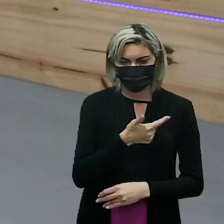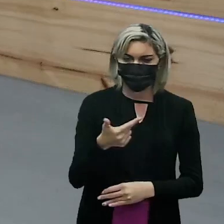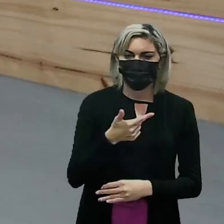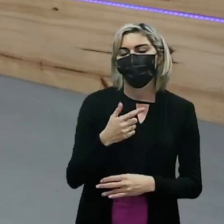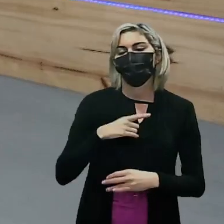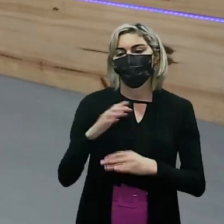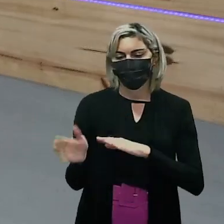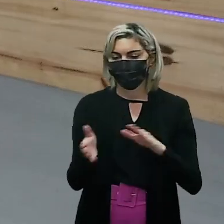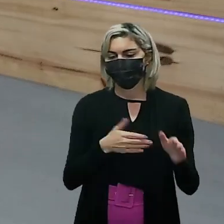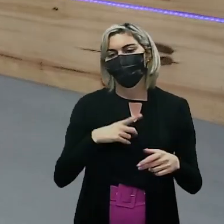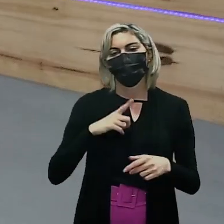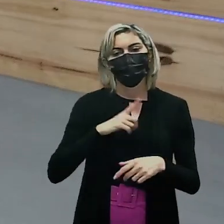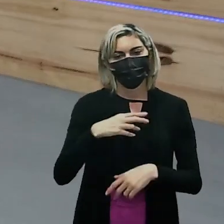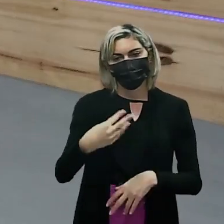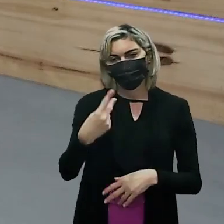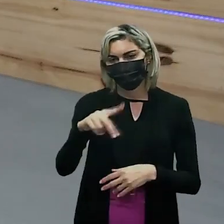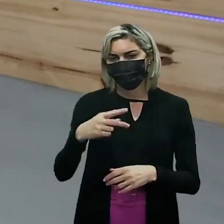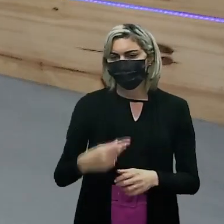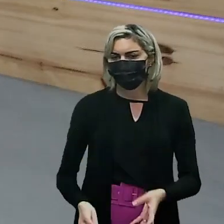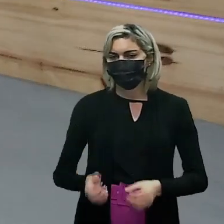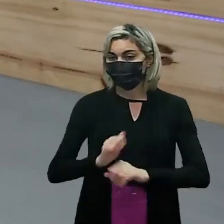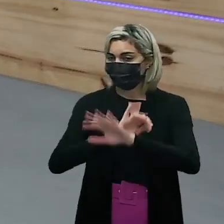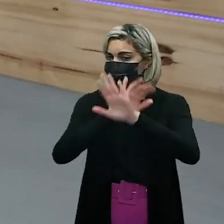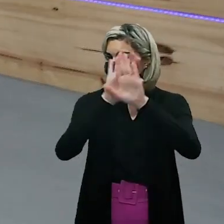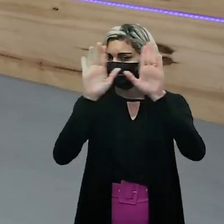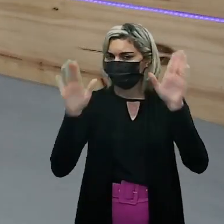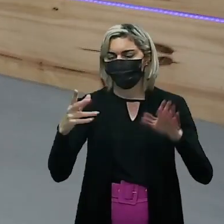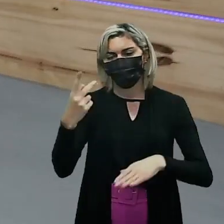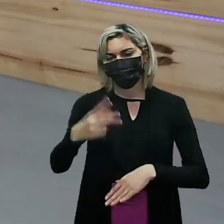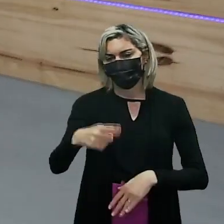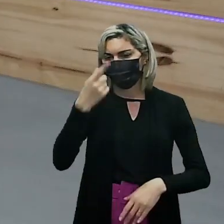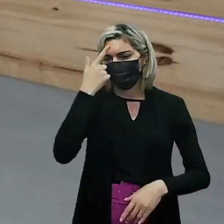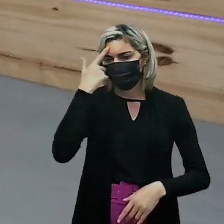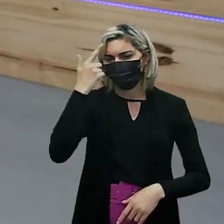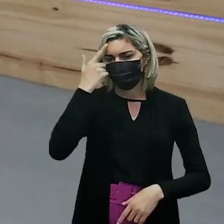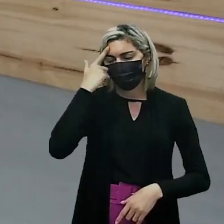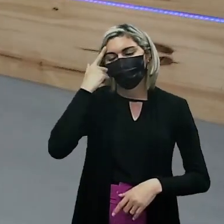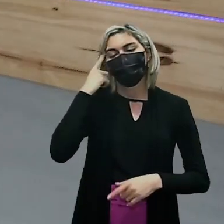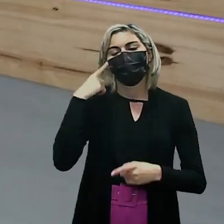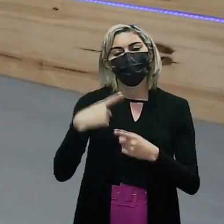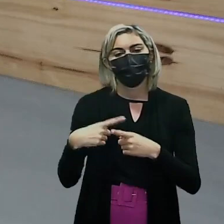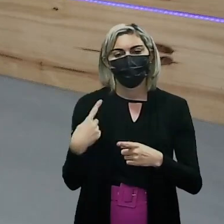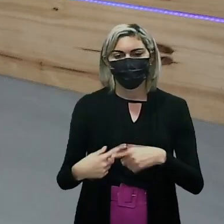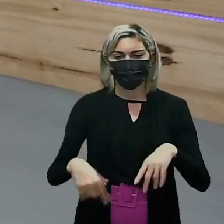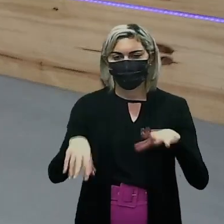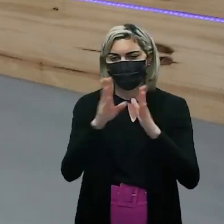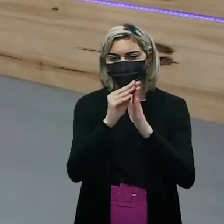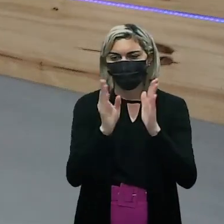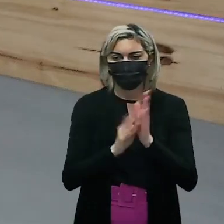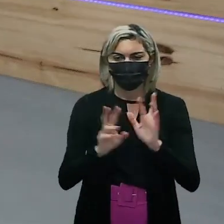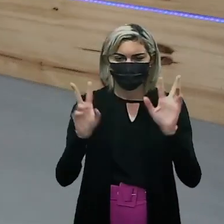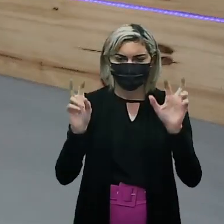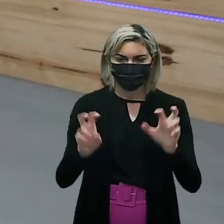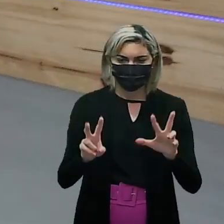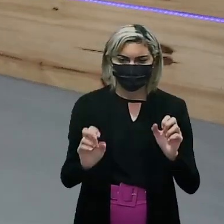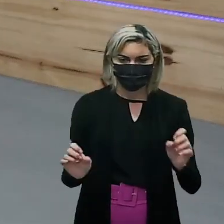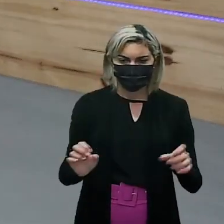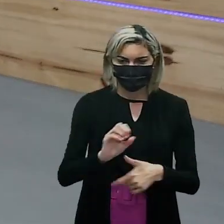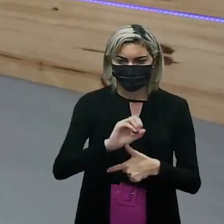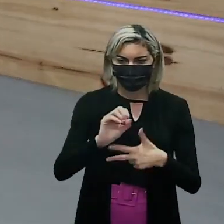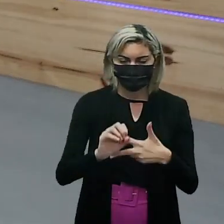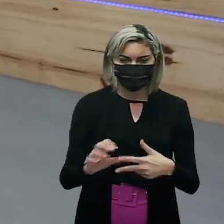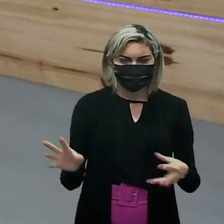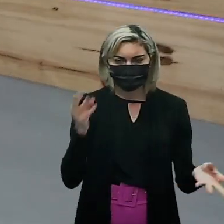e isso tem que ficar muito nítido na sua cabeça porque esse assunto vai cair no Enem